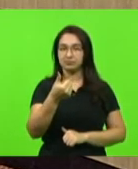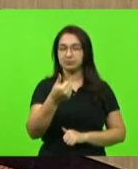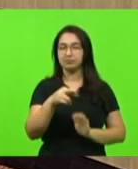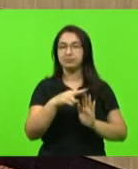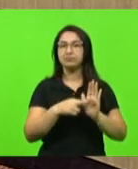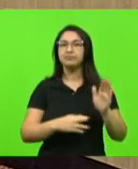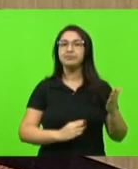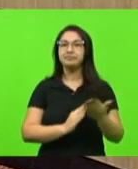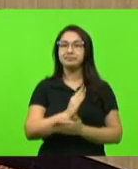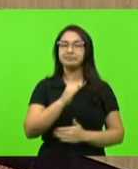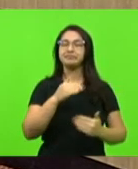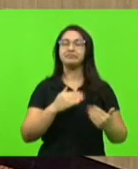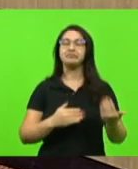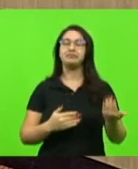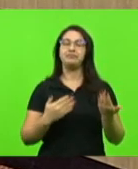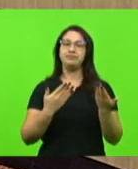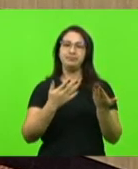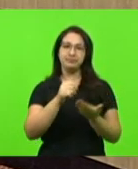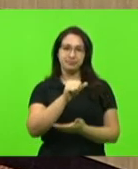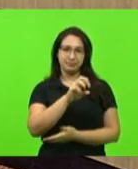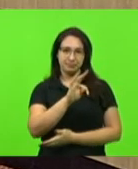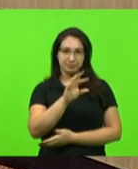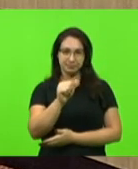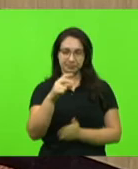dou as duas atas por aprovados.